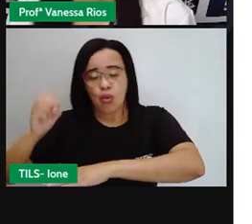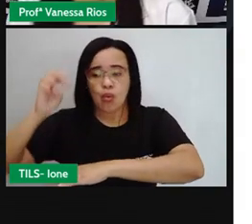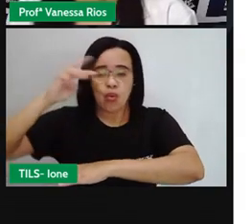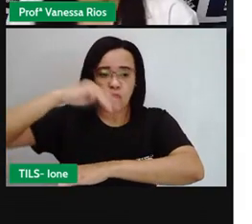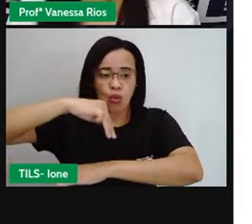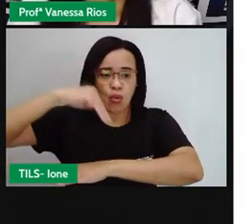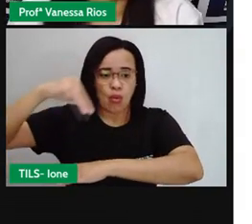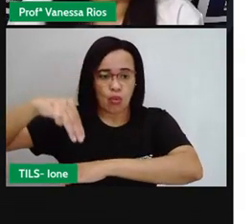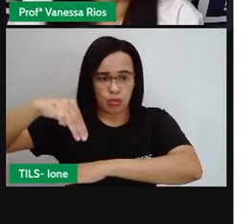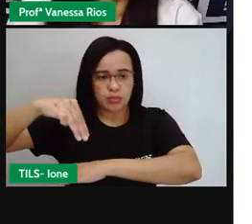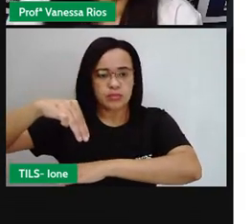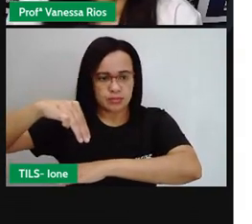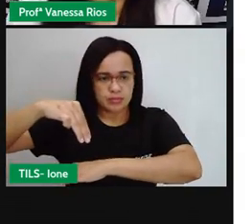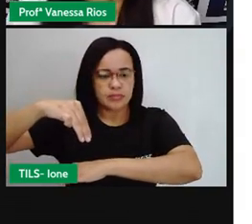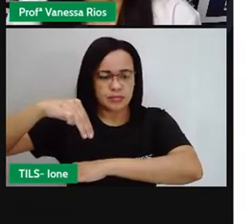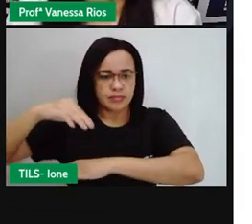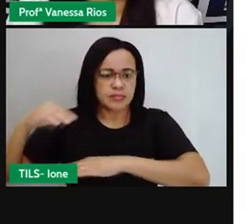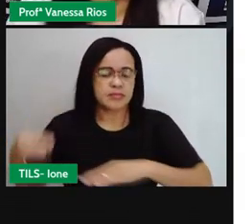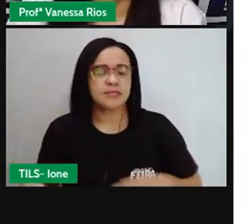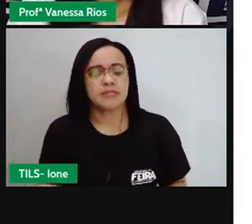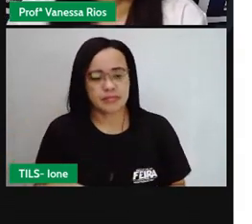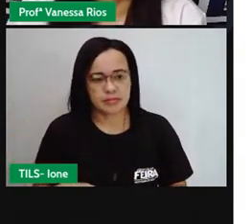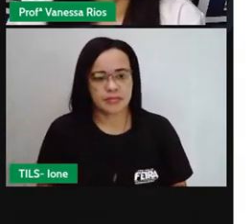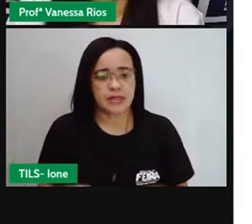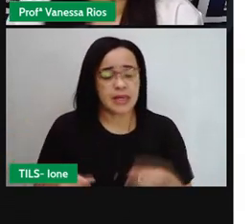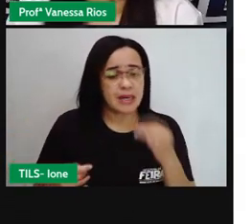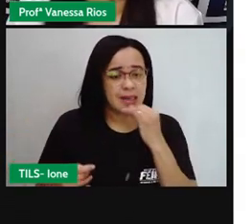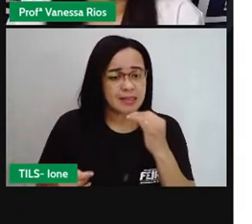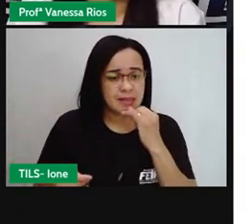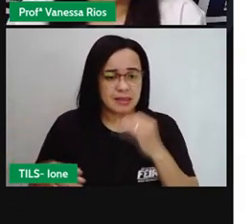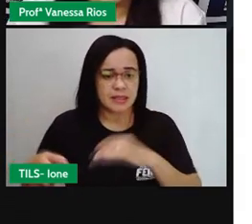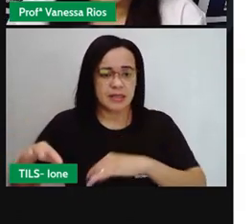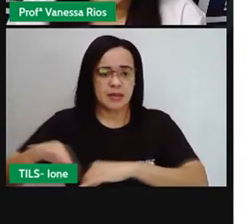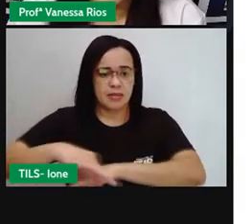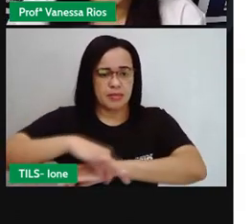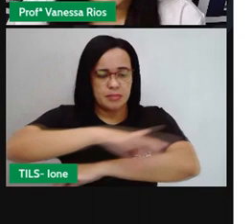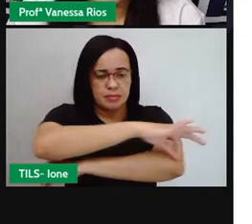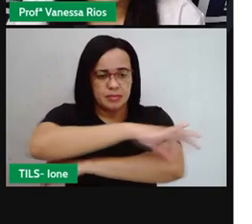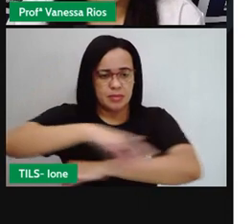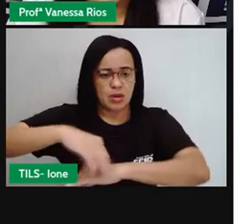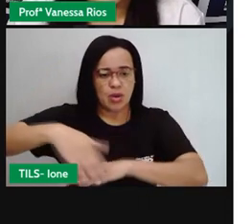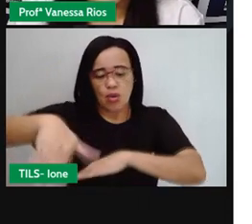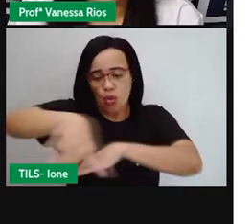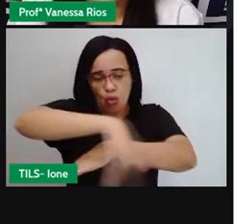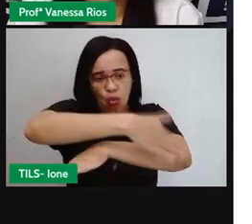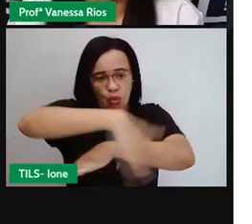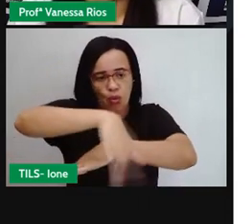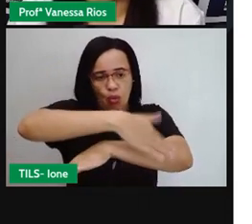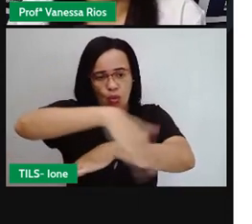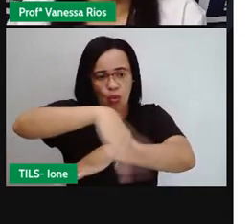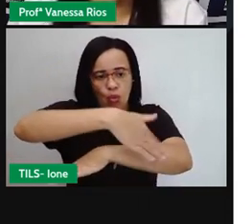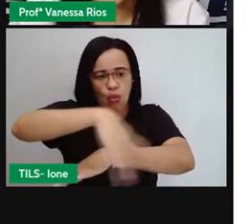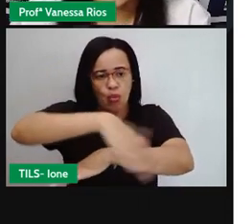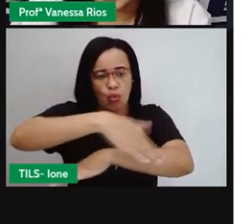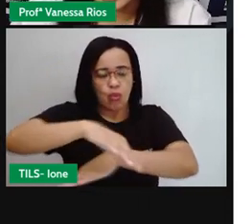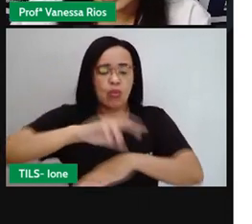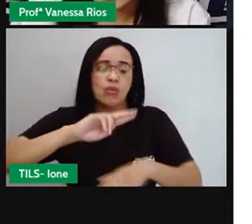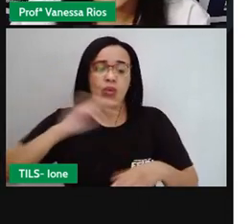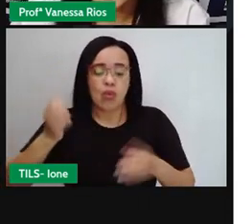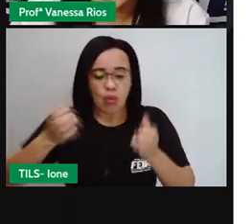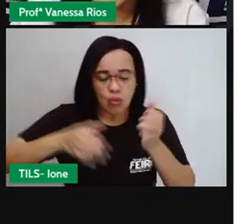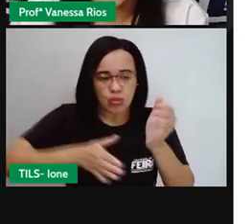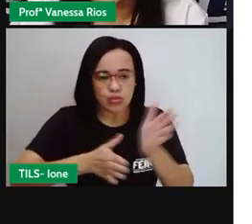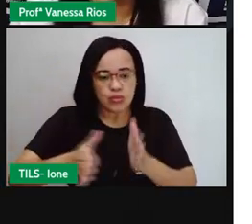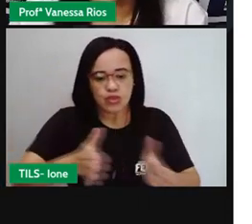de repente, lá, uma rua, uma estrada, né? Onde tem aí essas retas também, ou semirretas. E a formação de